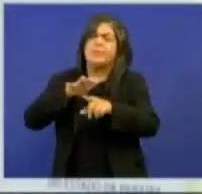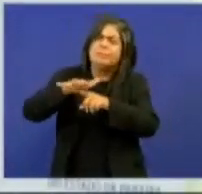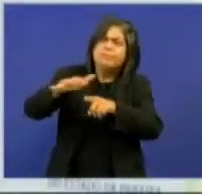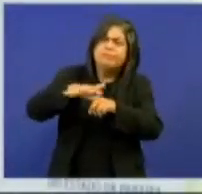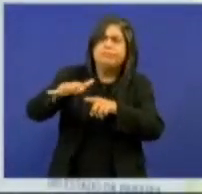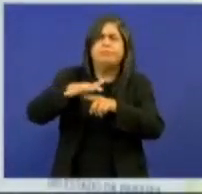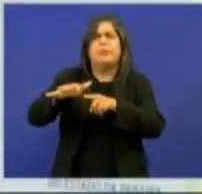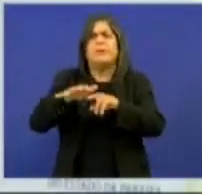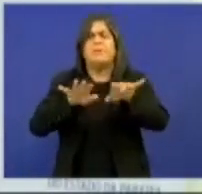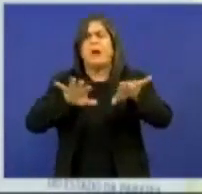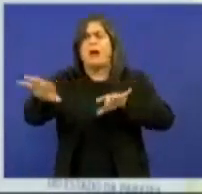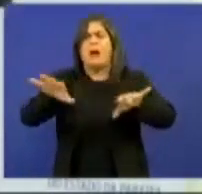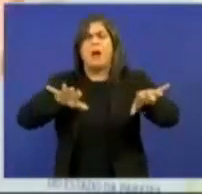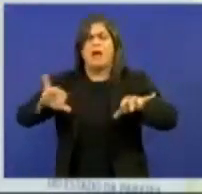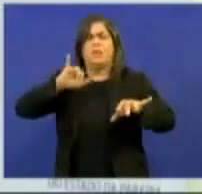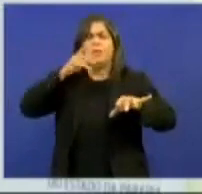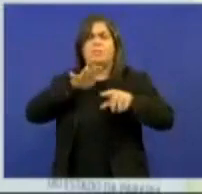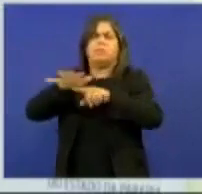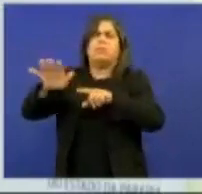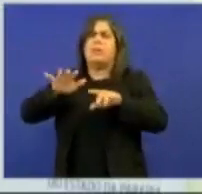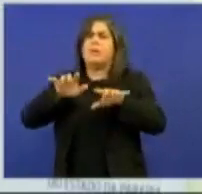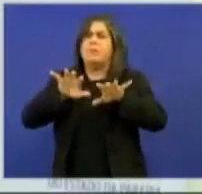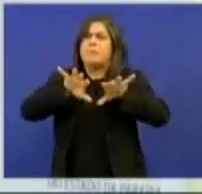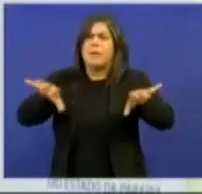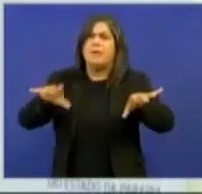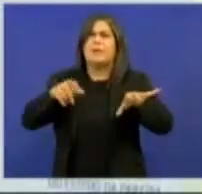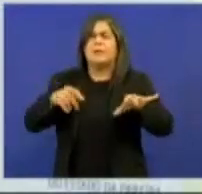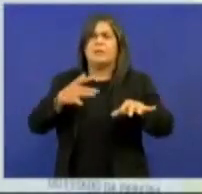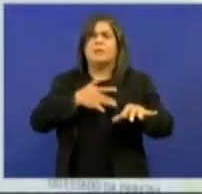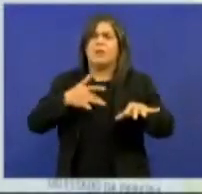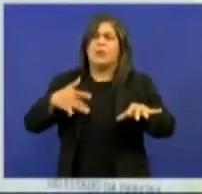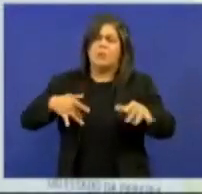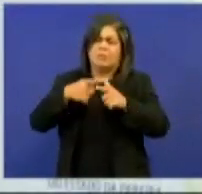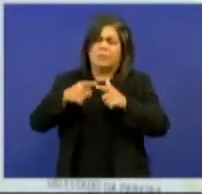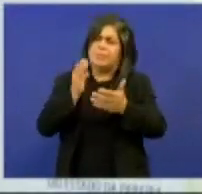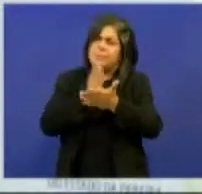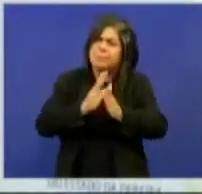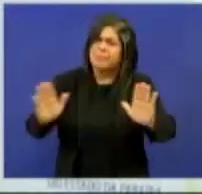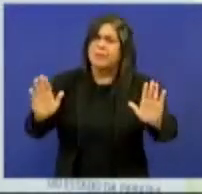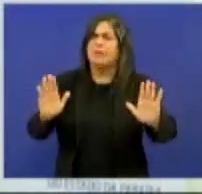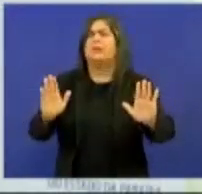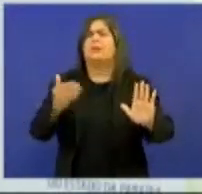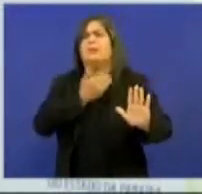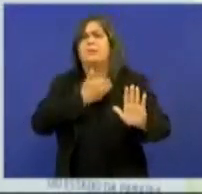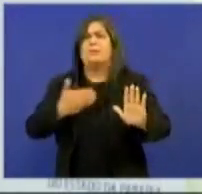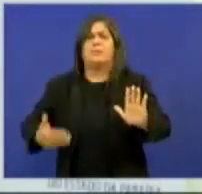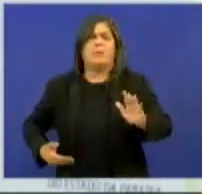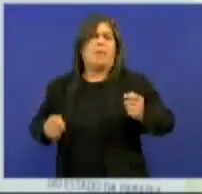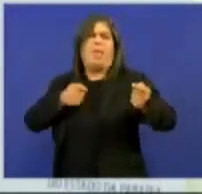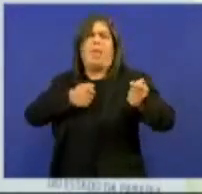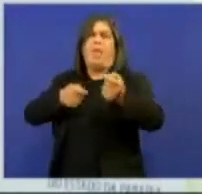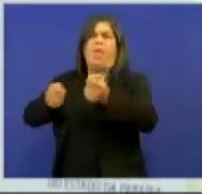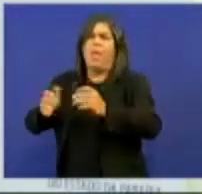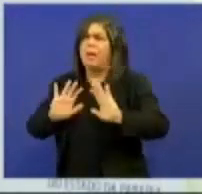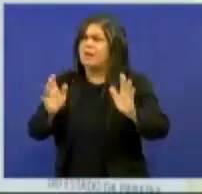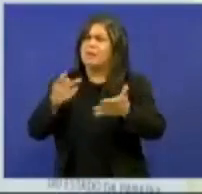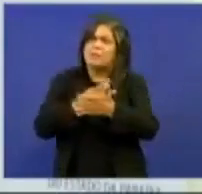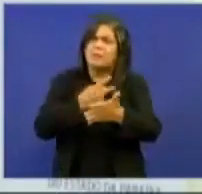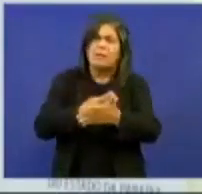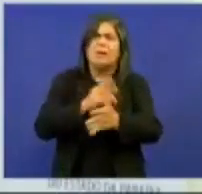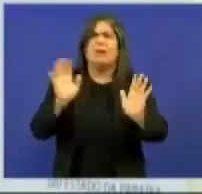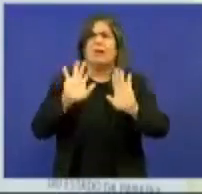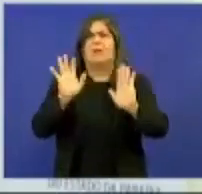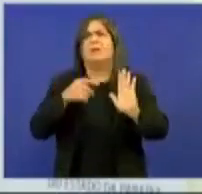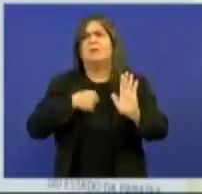descentralizados e acabe essa maquiagem na saúde do governo do Estado, que é incompetente, que não